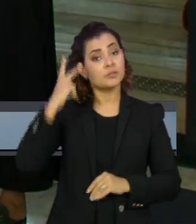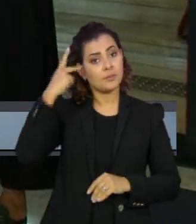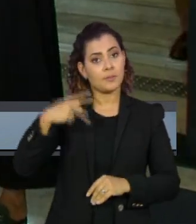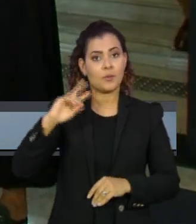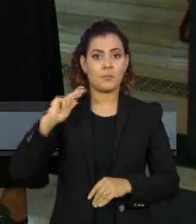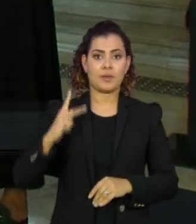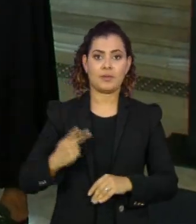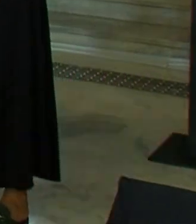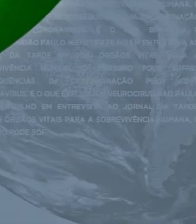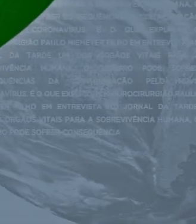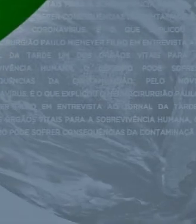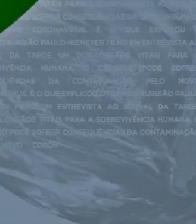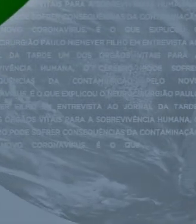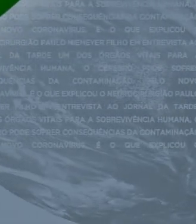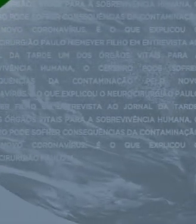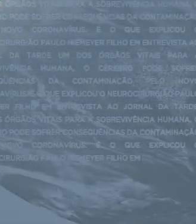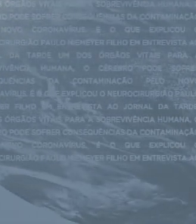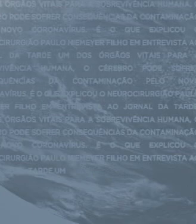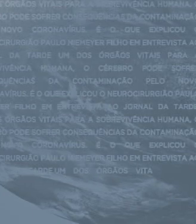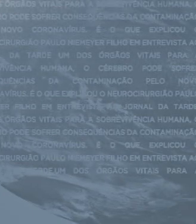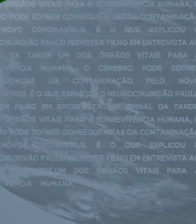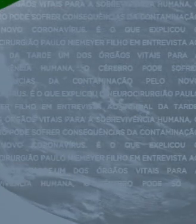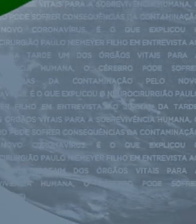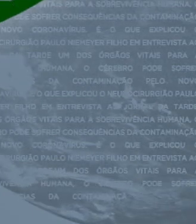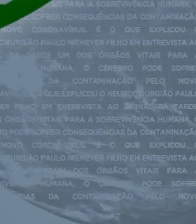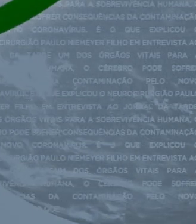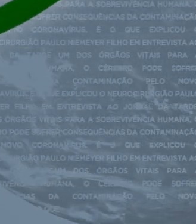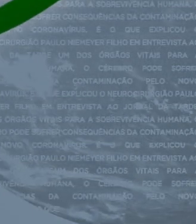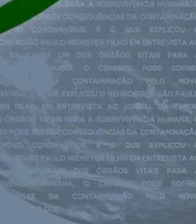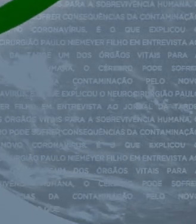São Paulo, Maria Manso. Legenda Zanotto